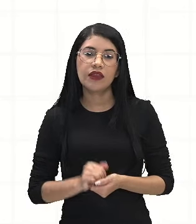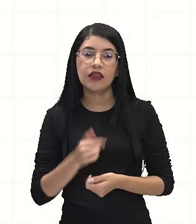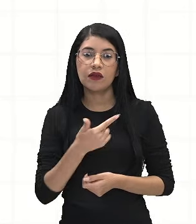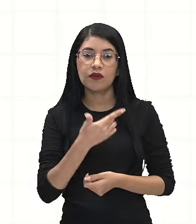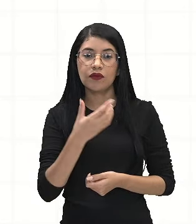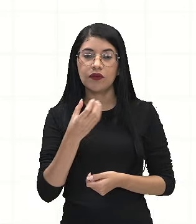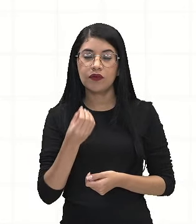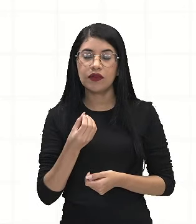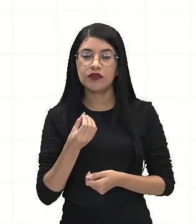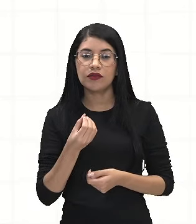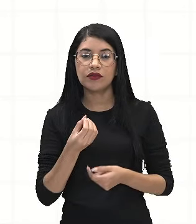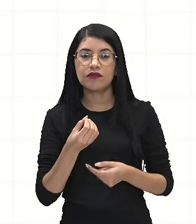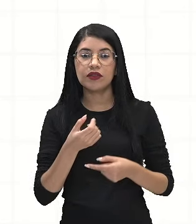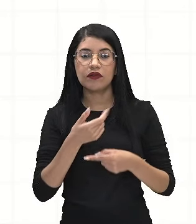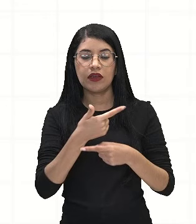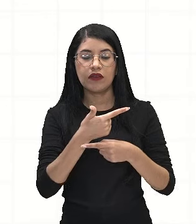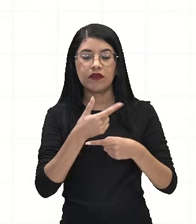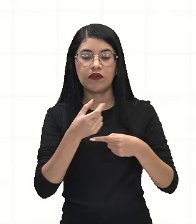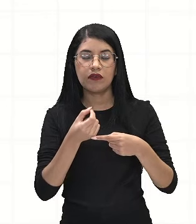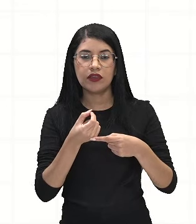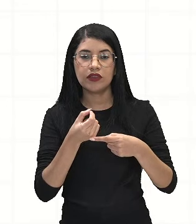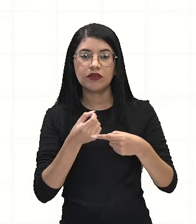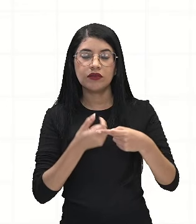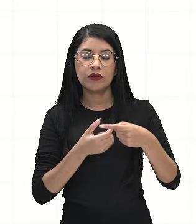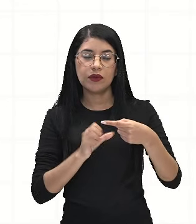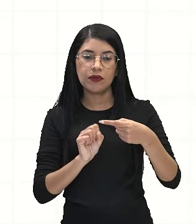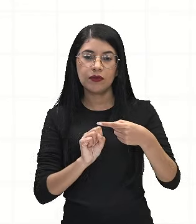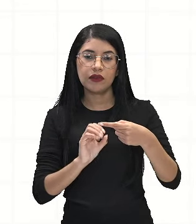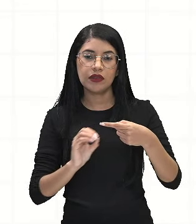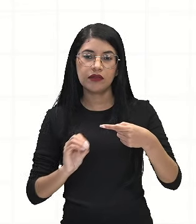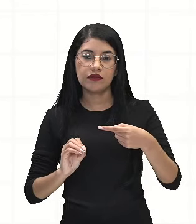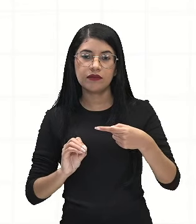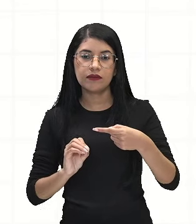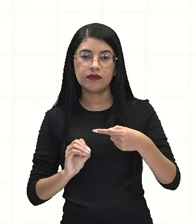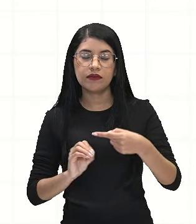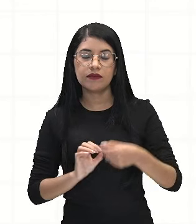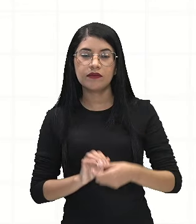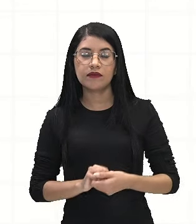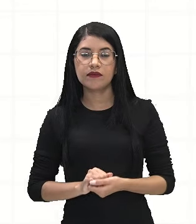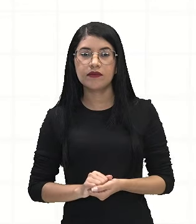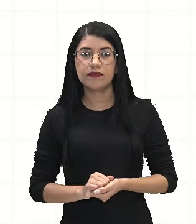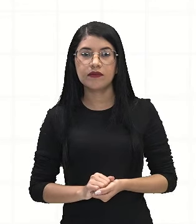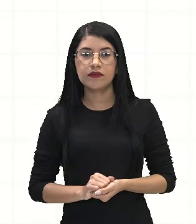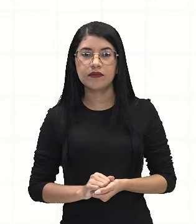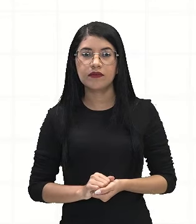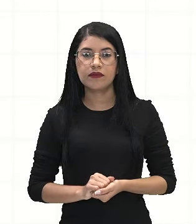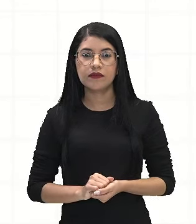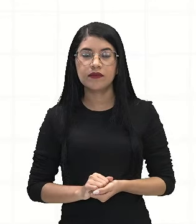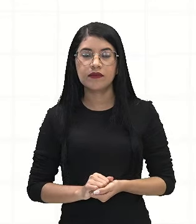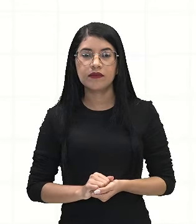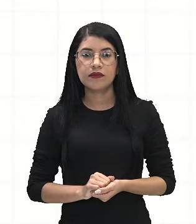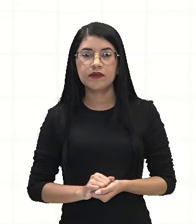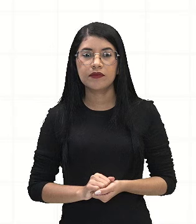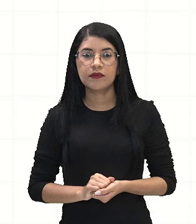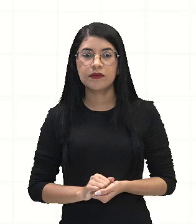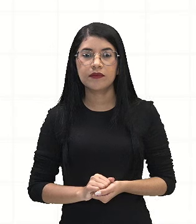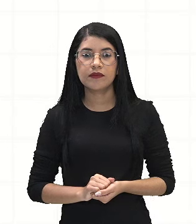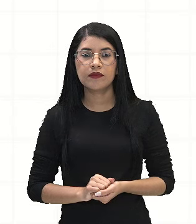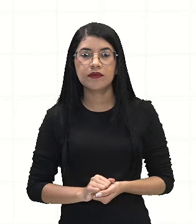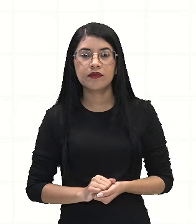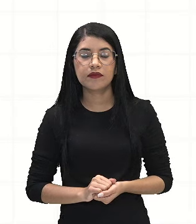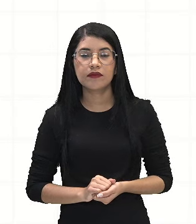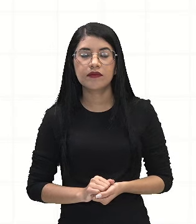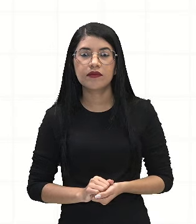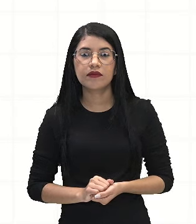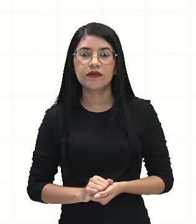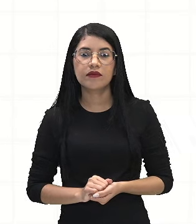Olha só, 20. Então, eu vou colocar usuária do perfume A é 20, sabendo-se que é uma